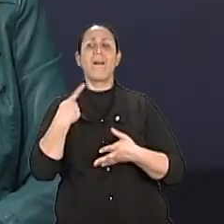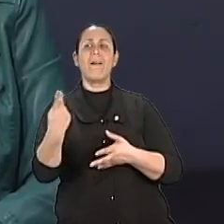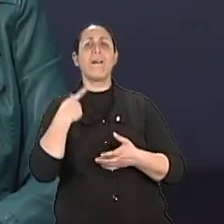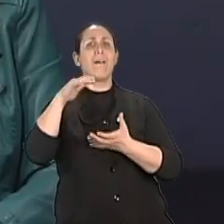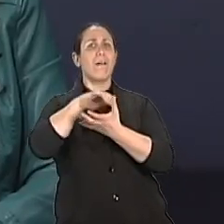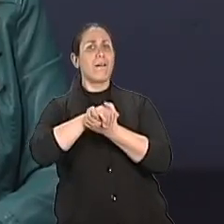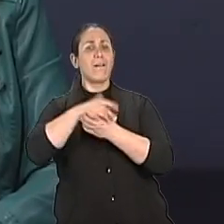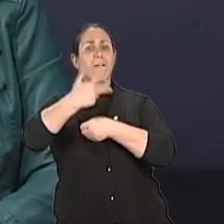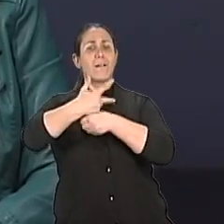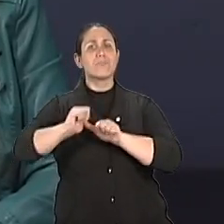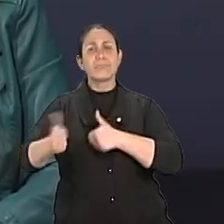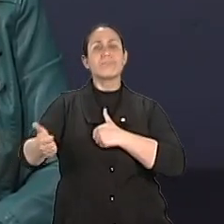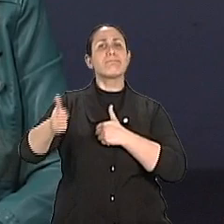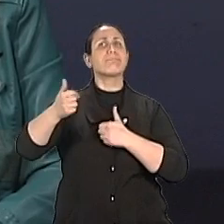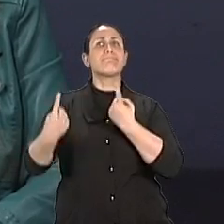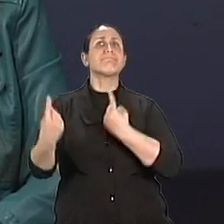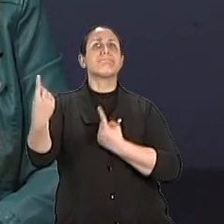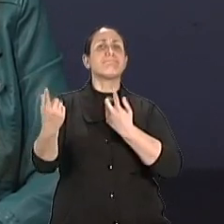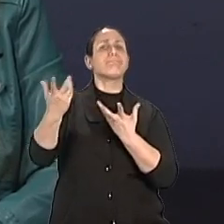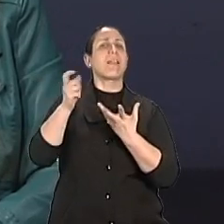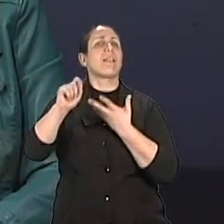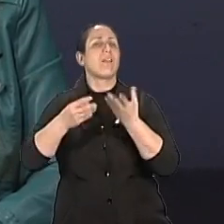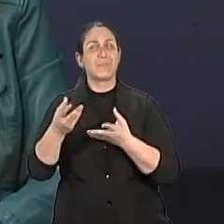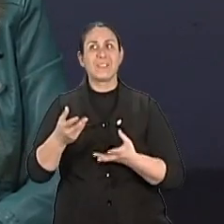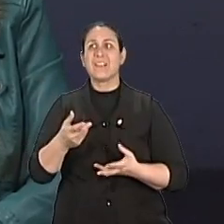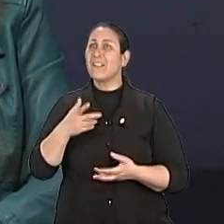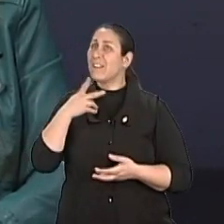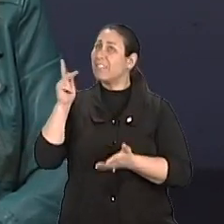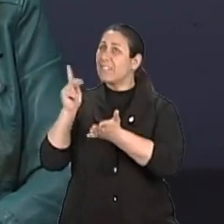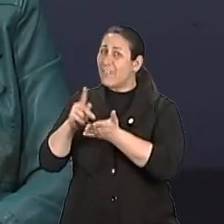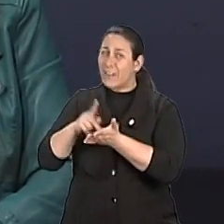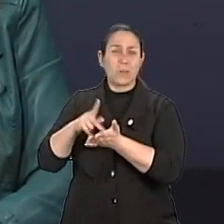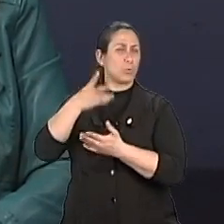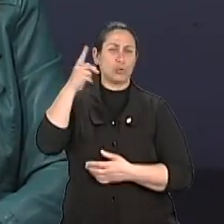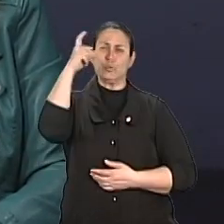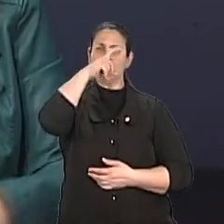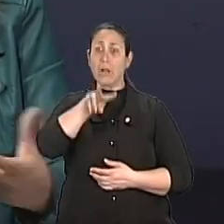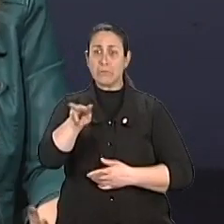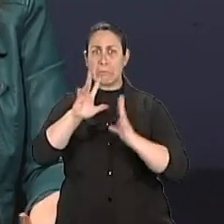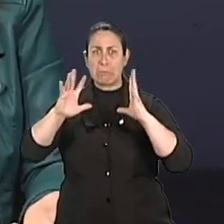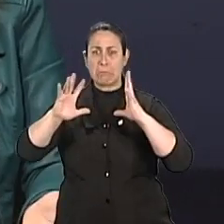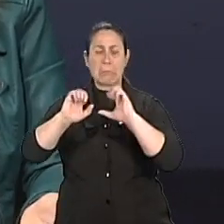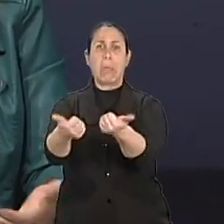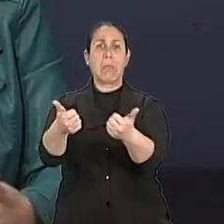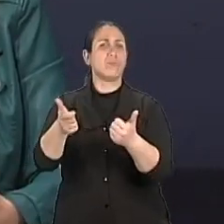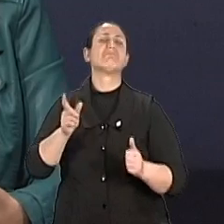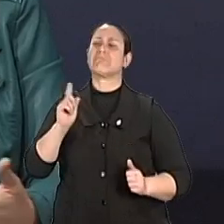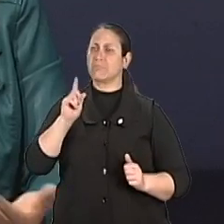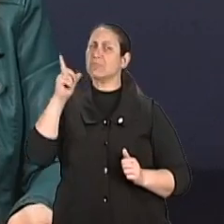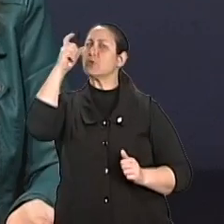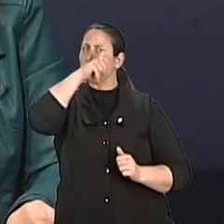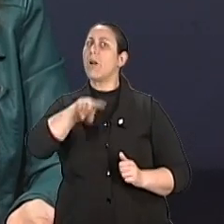nessa faixa etária não há impulso. É muito difícil que haja impulso. Pelo contrário, é uma